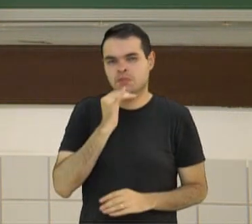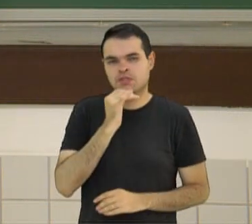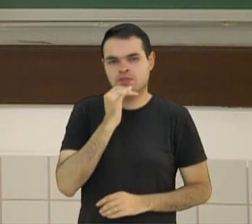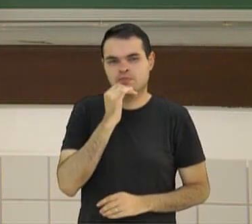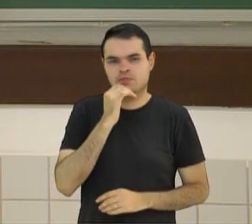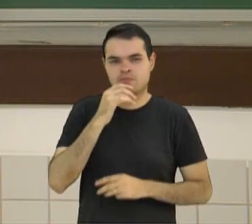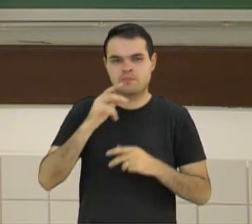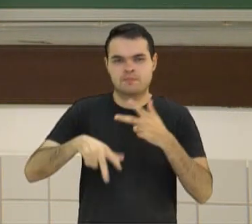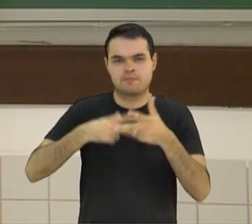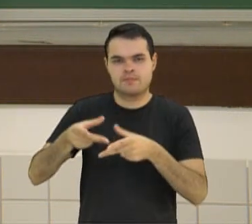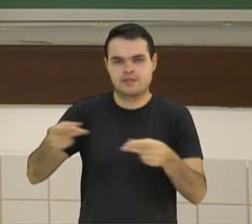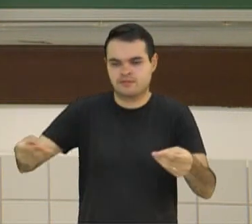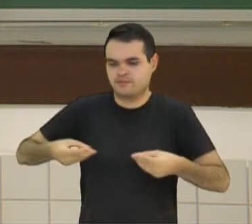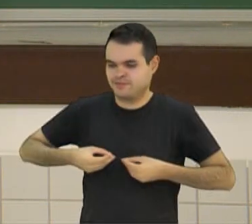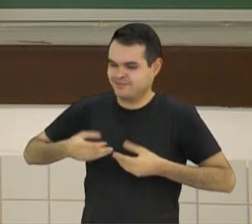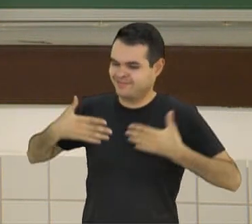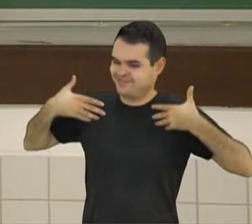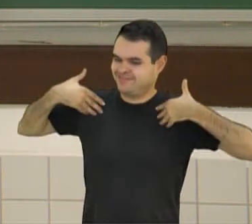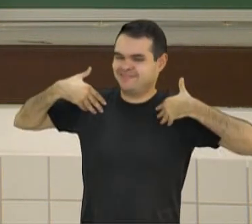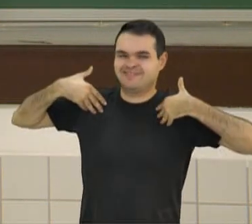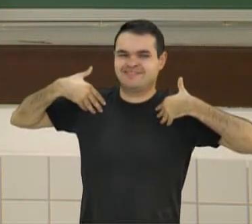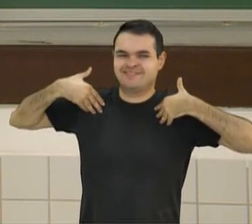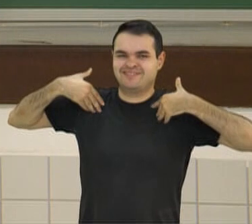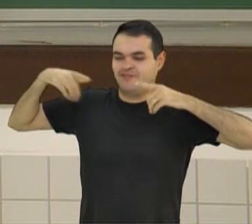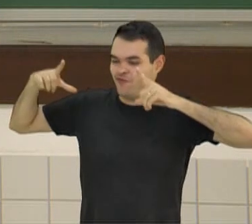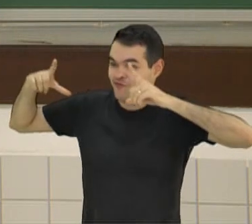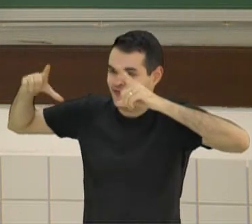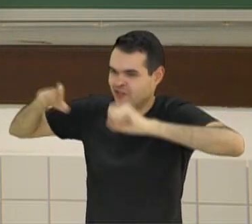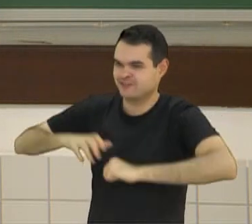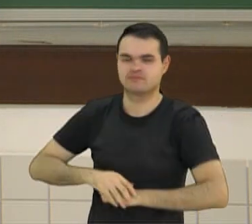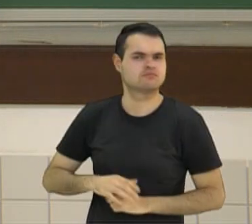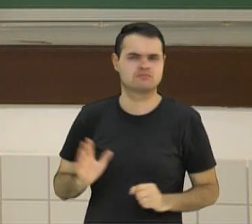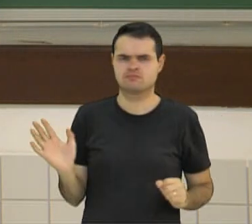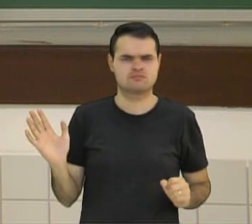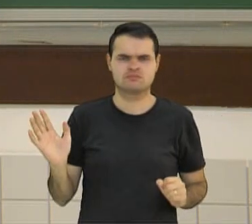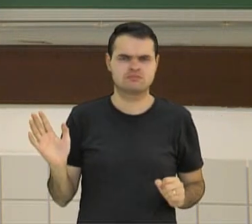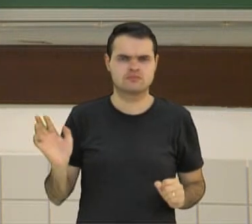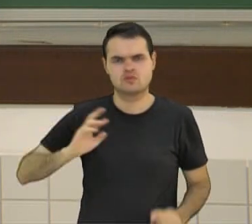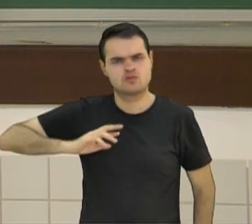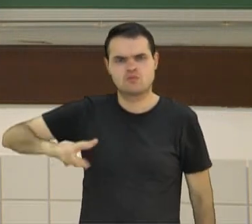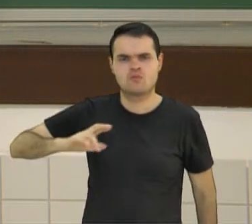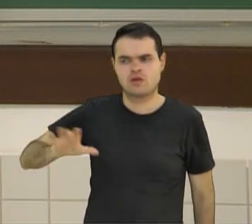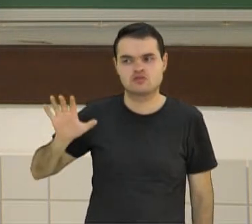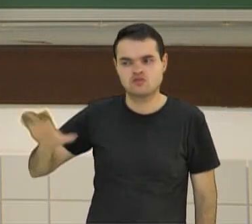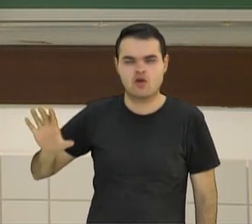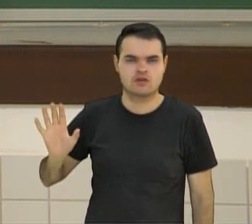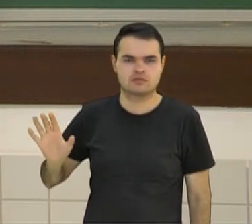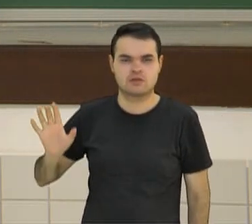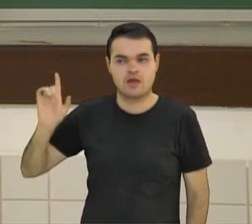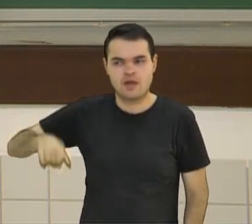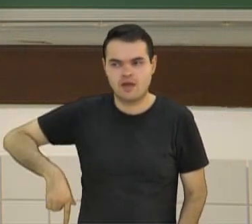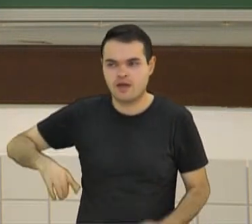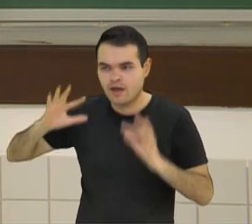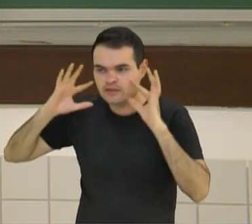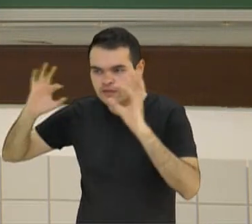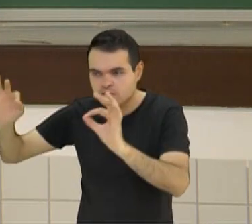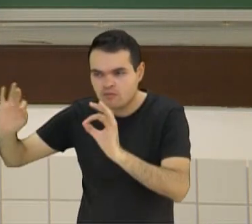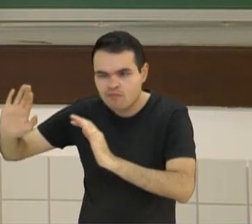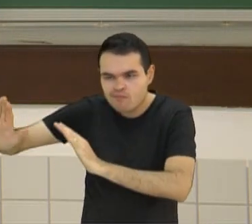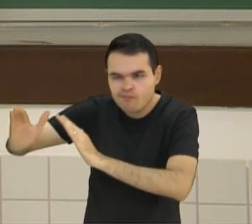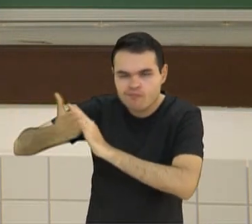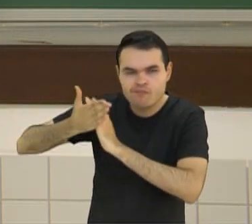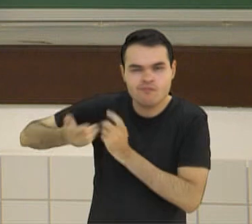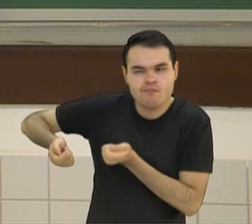que ganhou um prêmio e aí a gente coloca a foto ali para mostrar quem é. Não é só para isso. Ajuda a chamar a atenção do leitor.